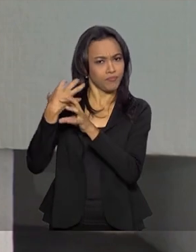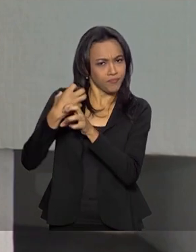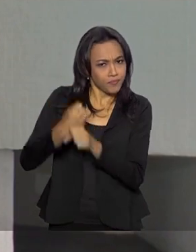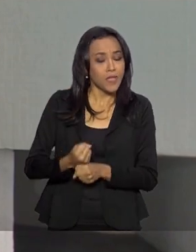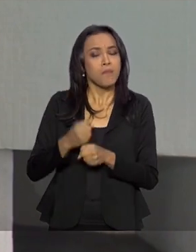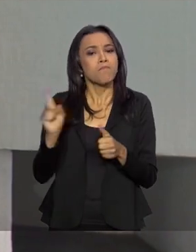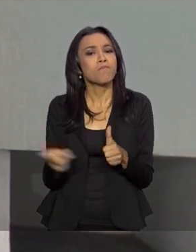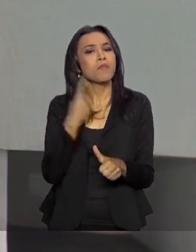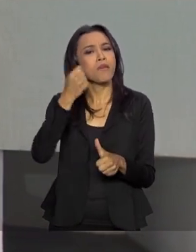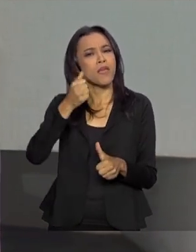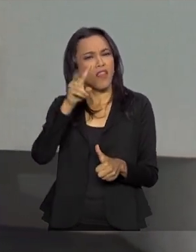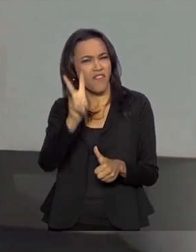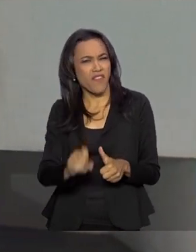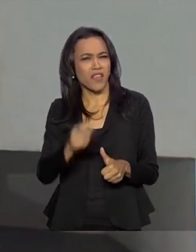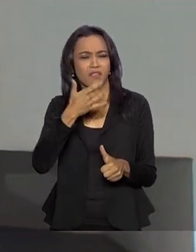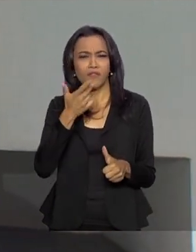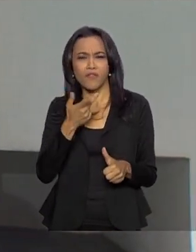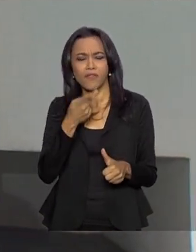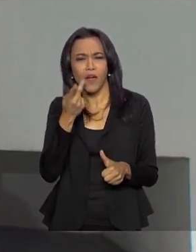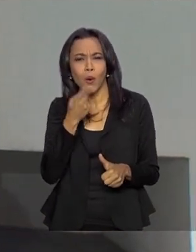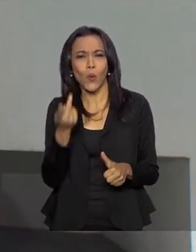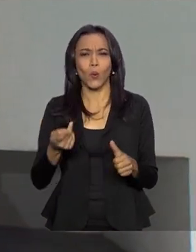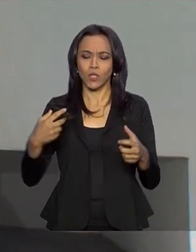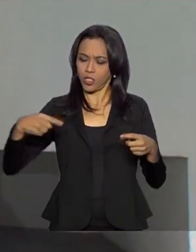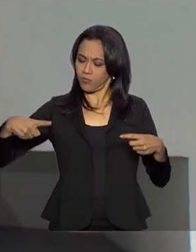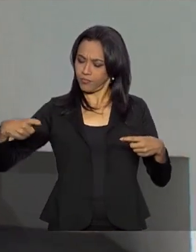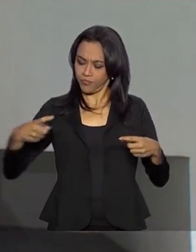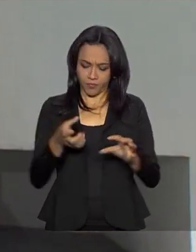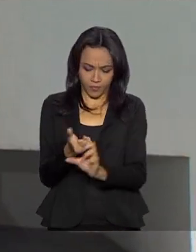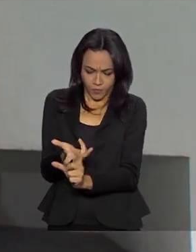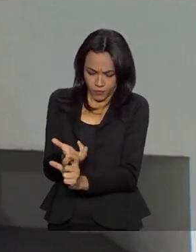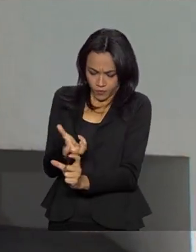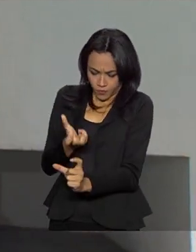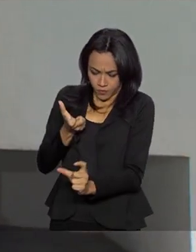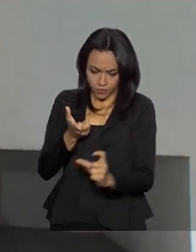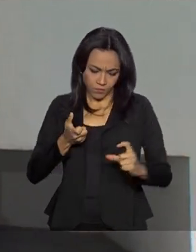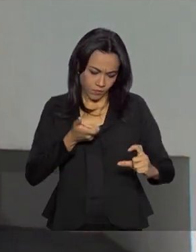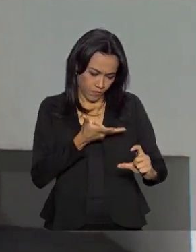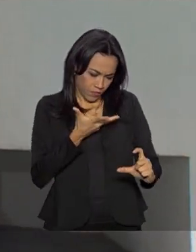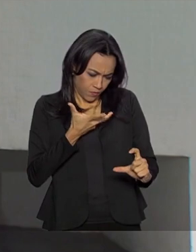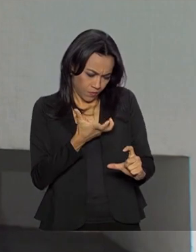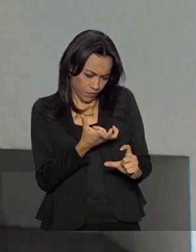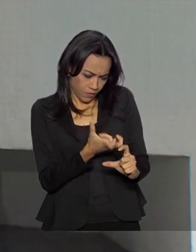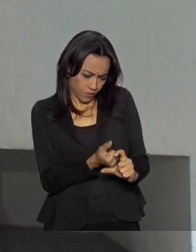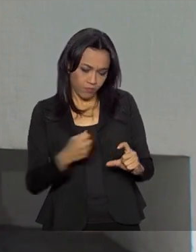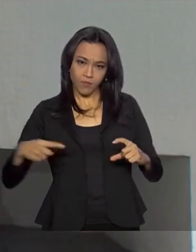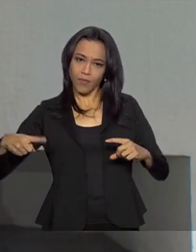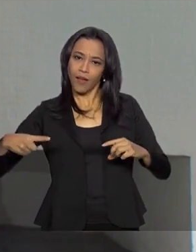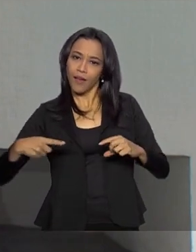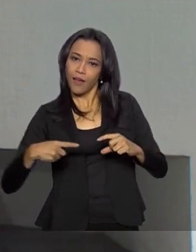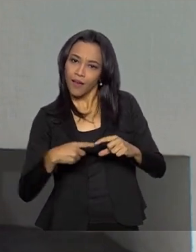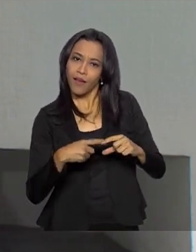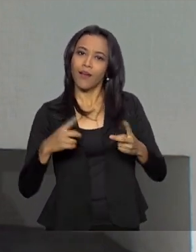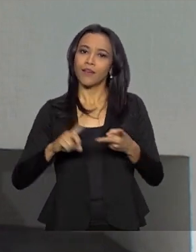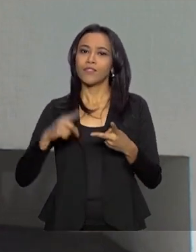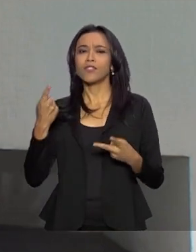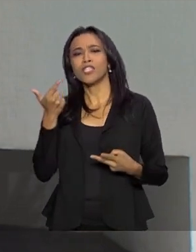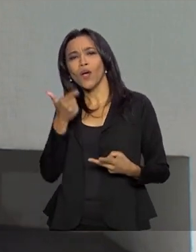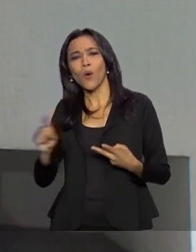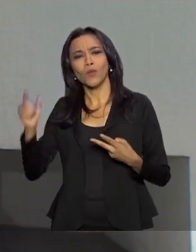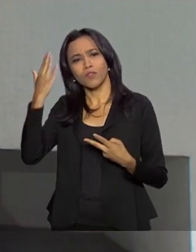em inseminação artificial, com Milton Moraes, a Beth Faria, era